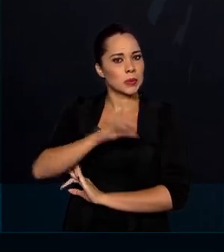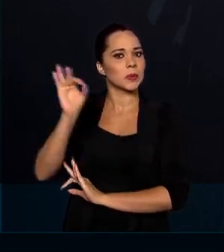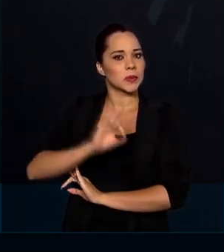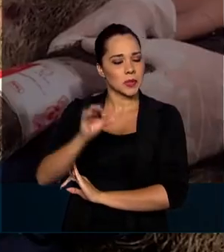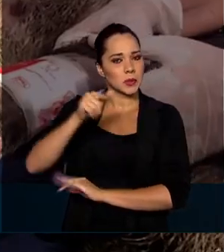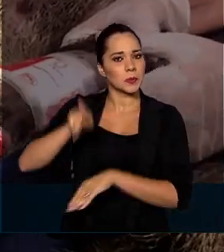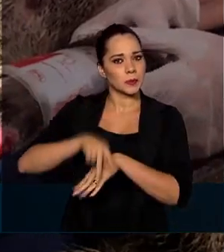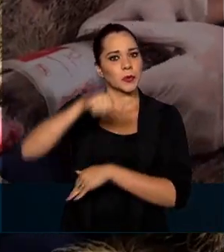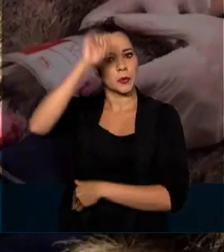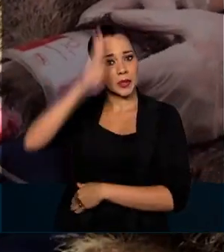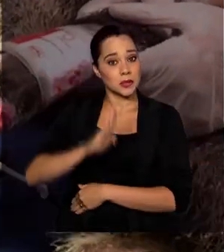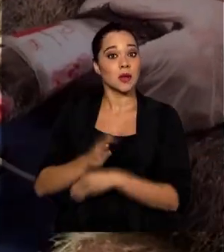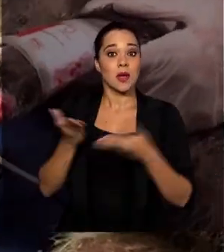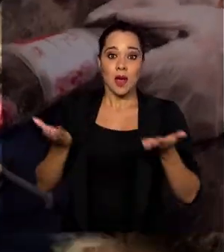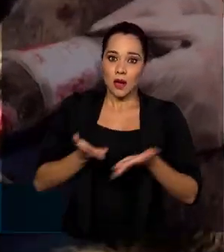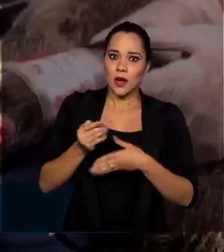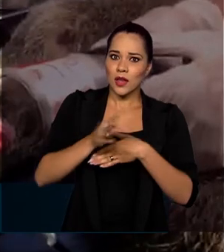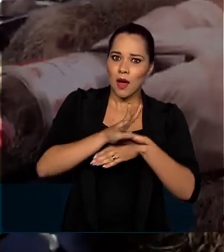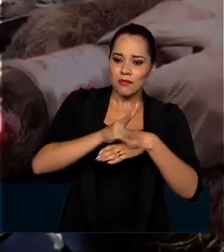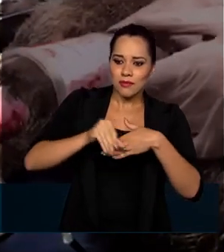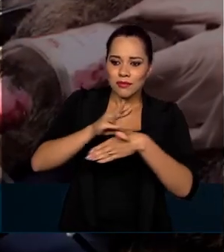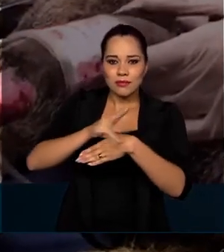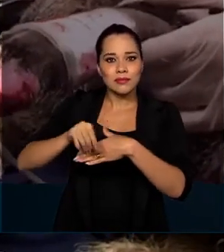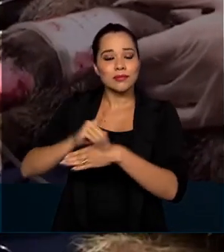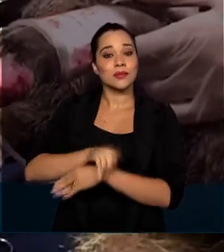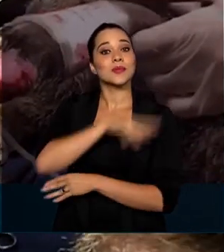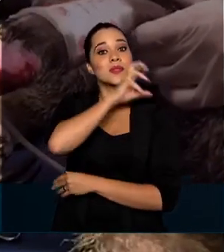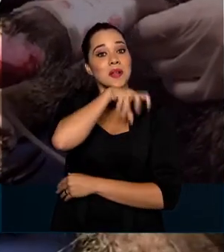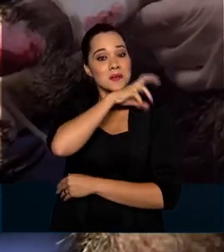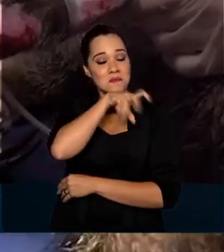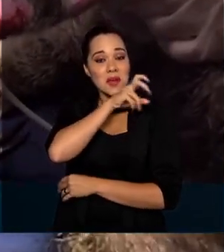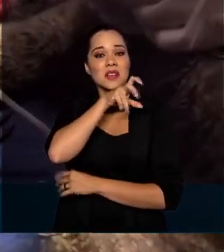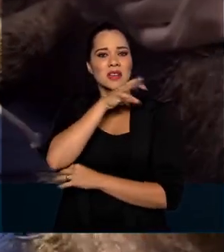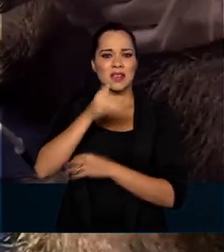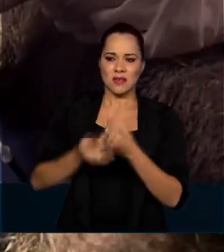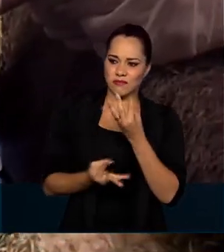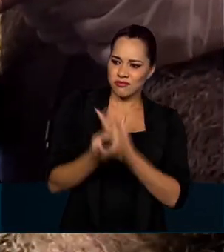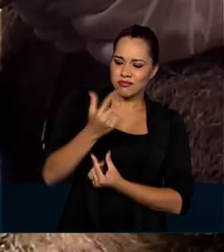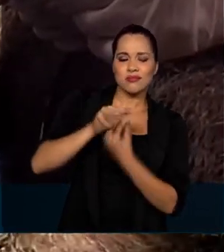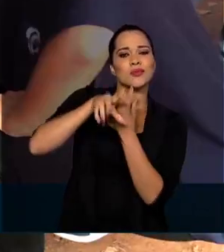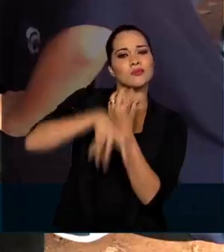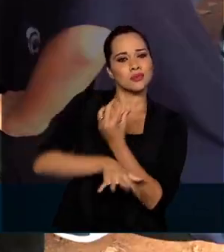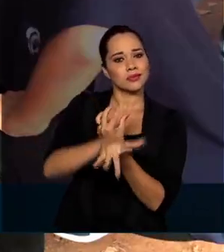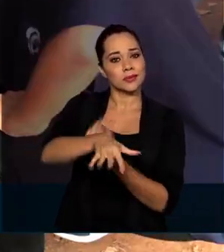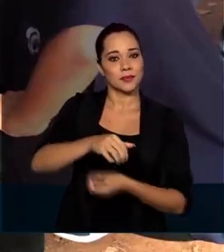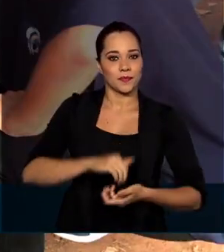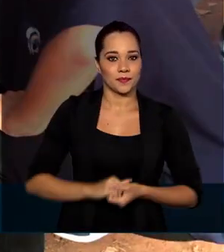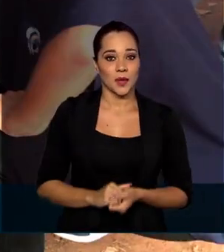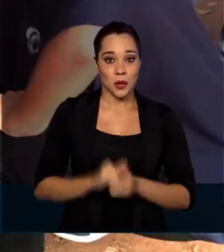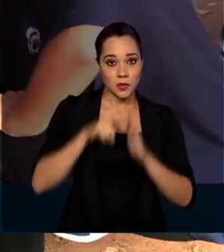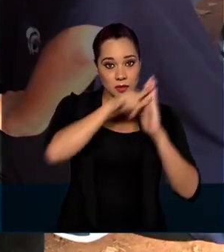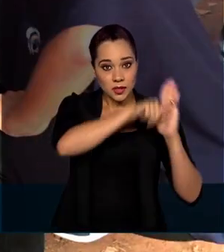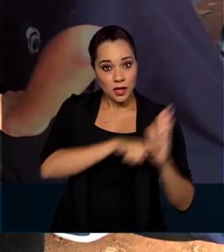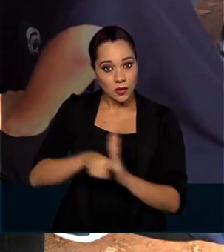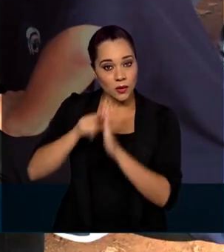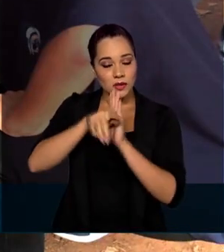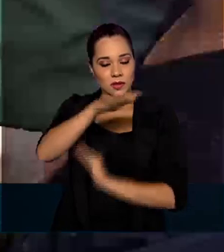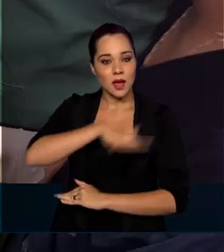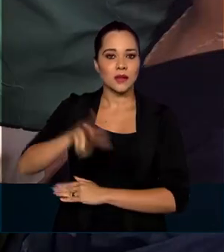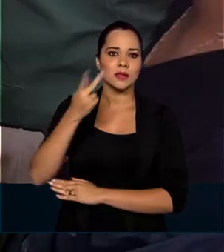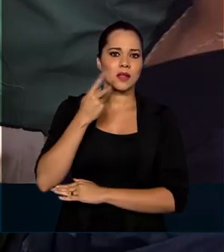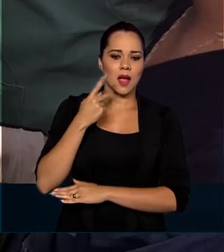brasileira, está agora curando os animais silvestres, vítimas do fogo no Pantanal. Os pesquisadores do Ceará